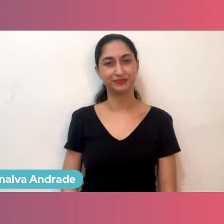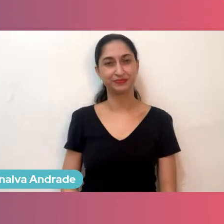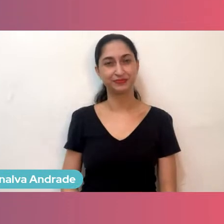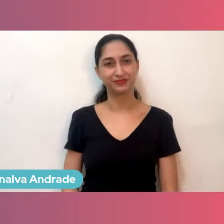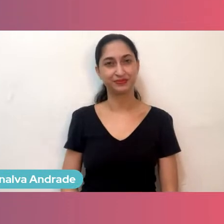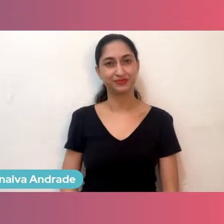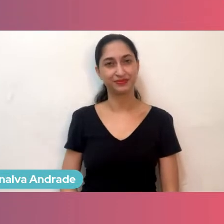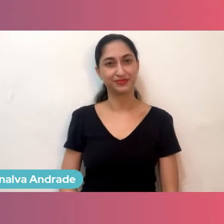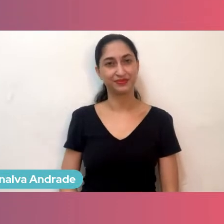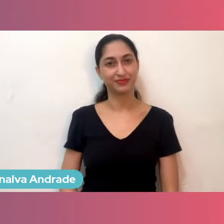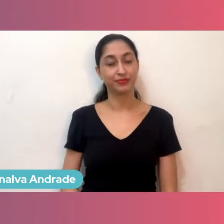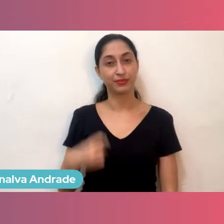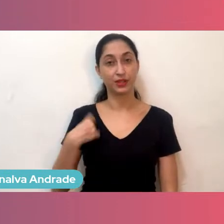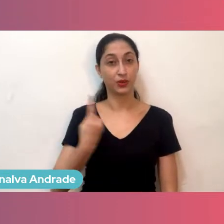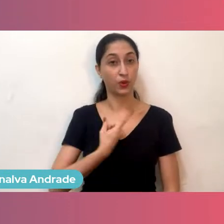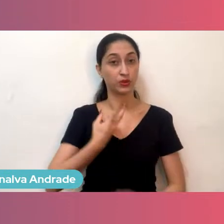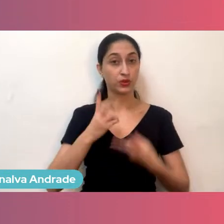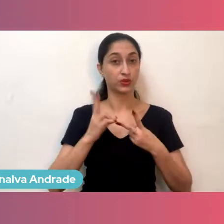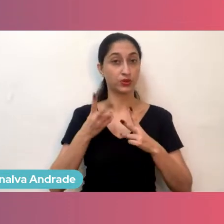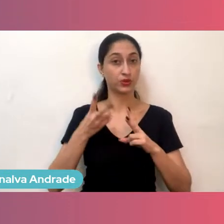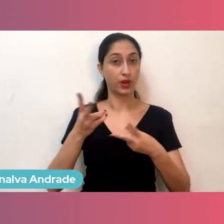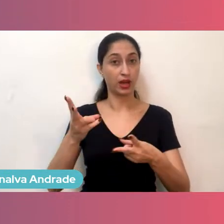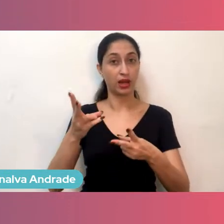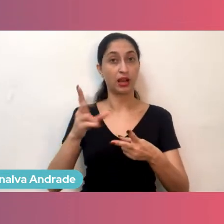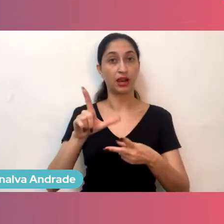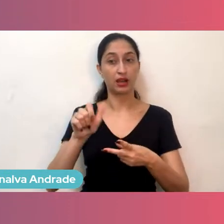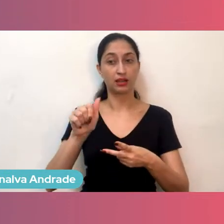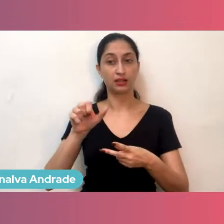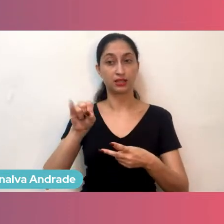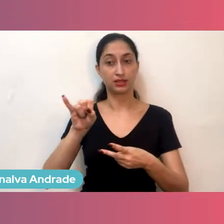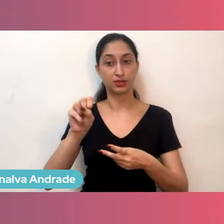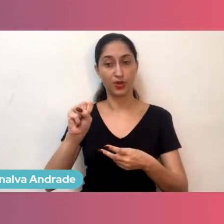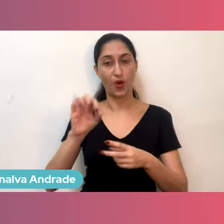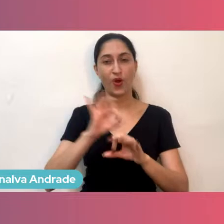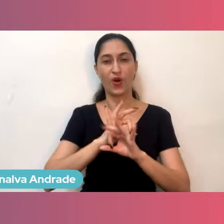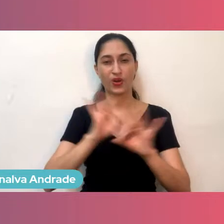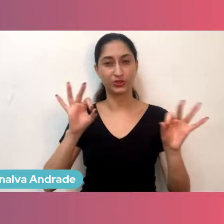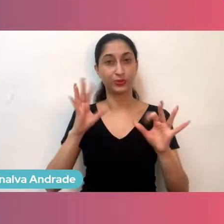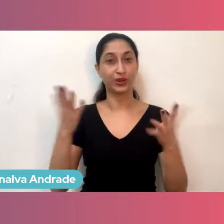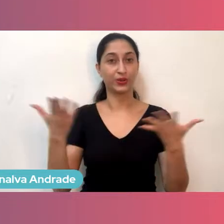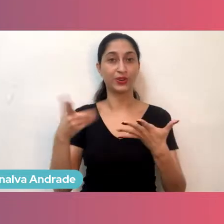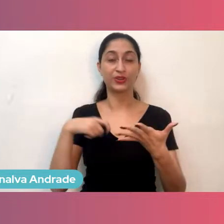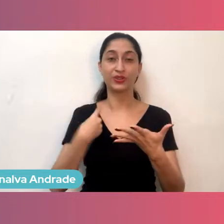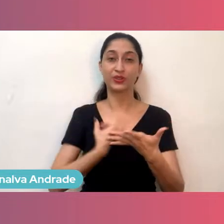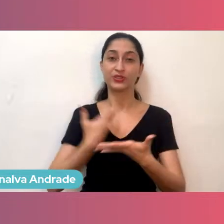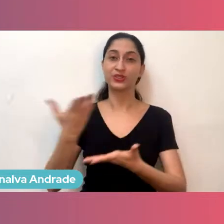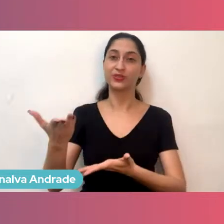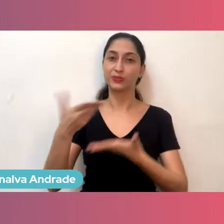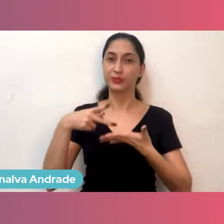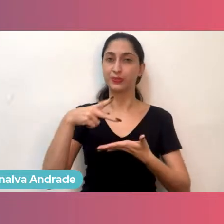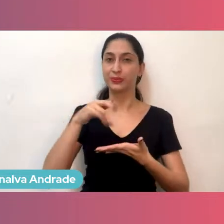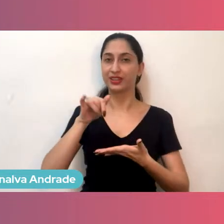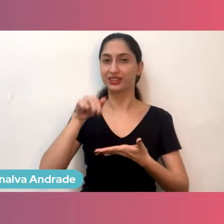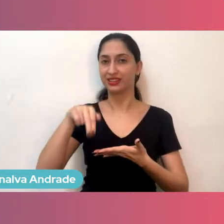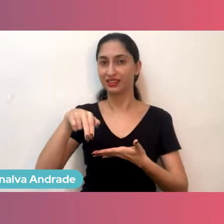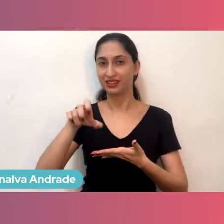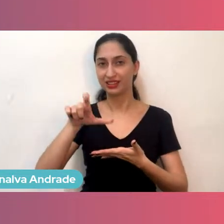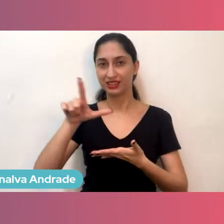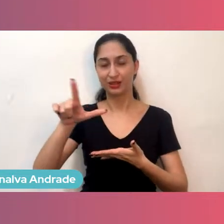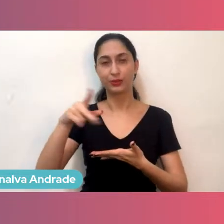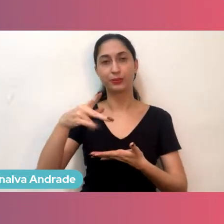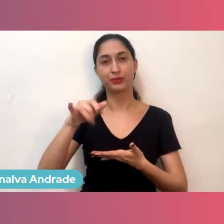Boa. E para continuar aqui, o recado da Laís foi muito condizente aqui, porque agora a gente vai ter o painel de pilares aqui do